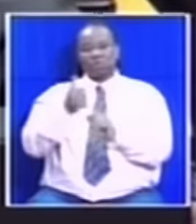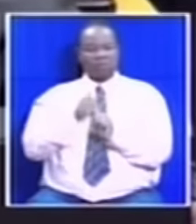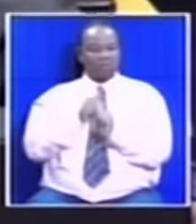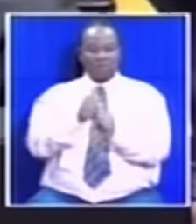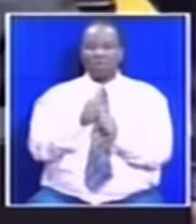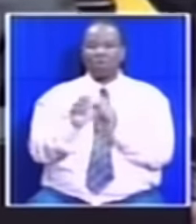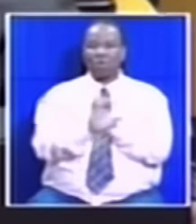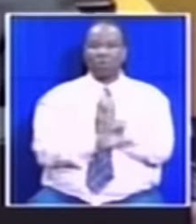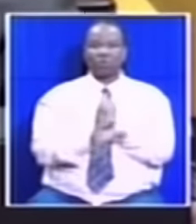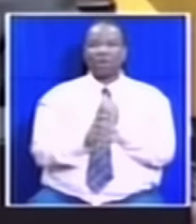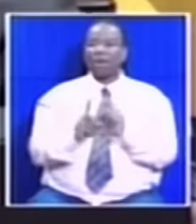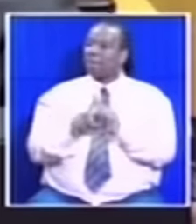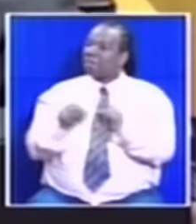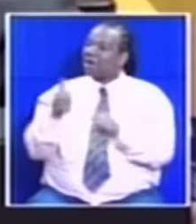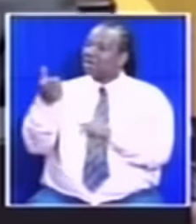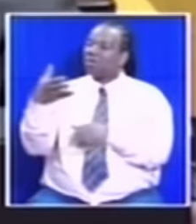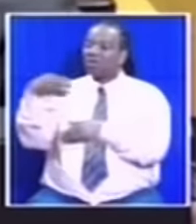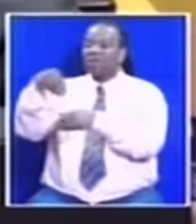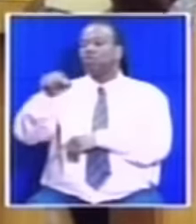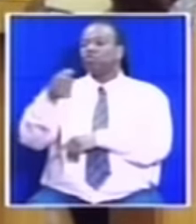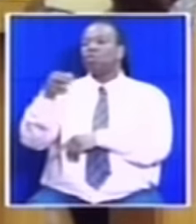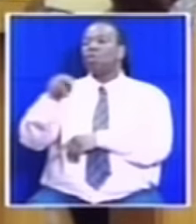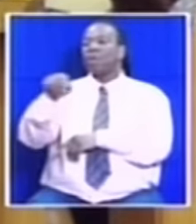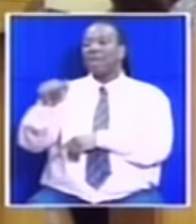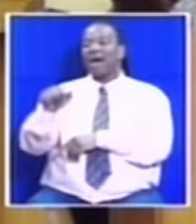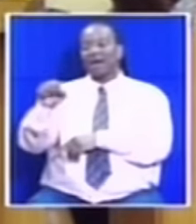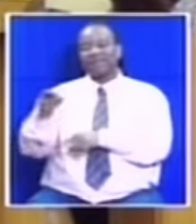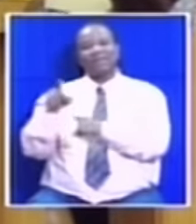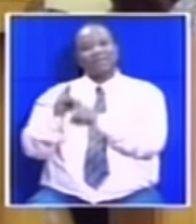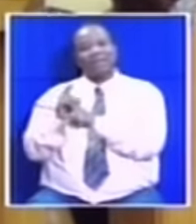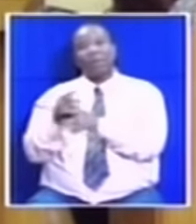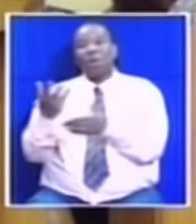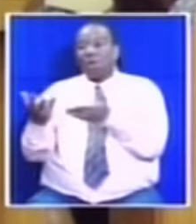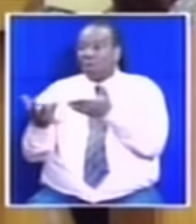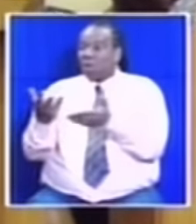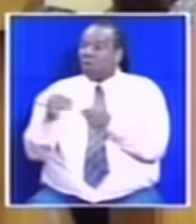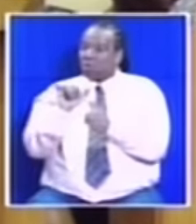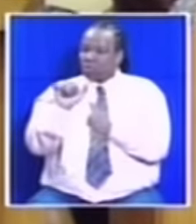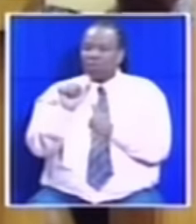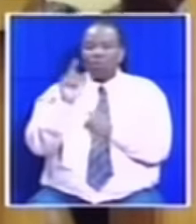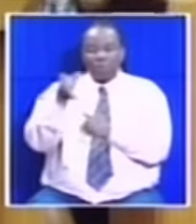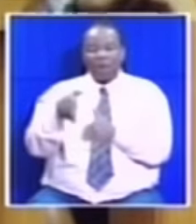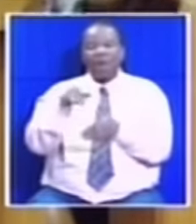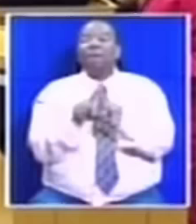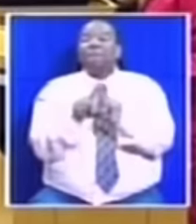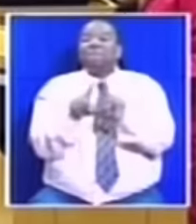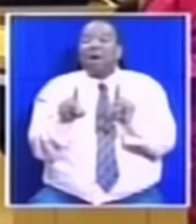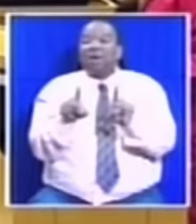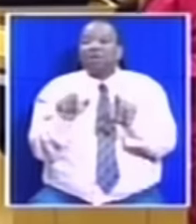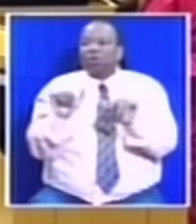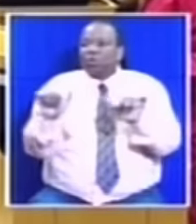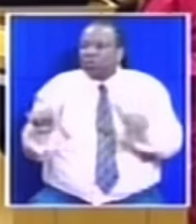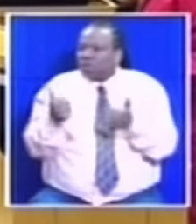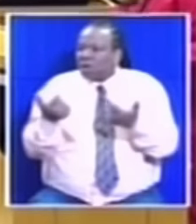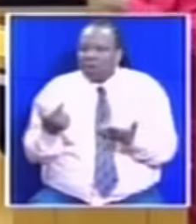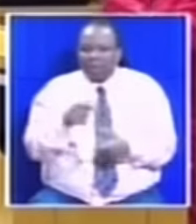aprovada. A oposição acusa Zuma de ter violado a Constituição ao se recusar a devolver o dinheiro público usado para fazer obras